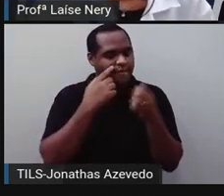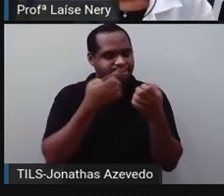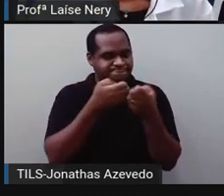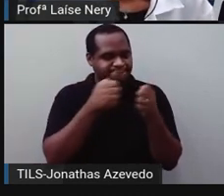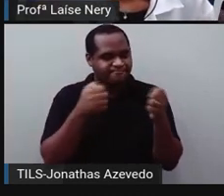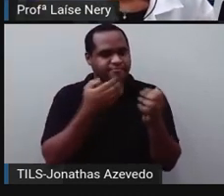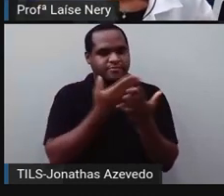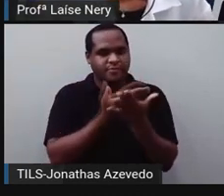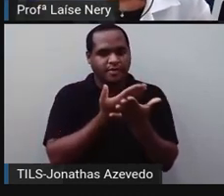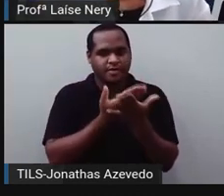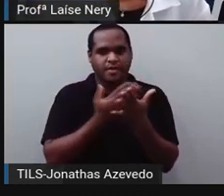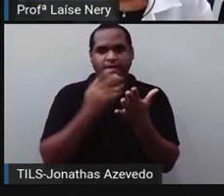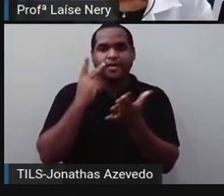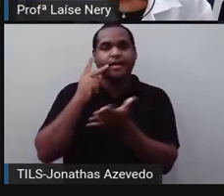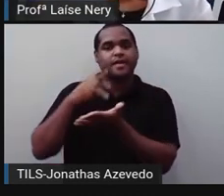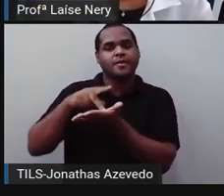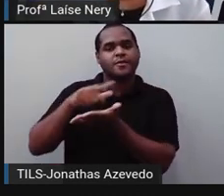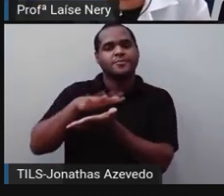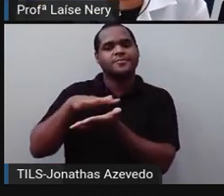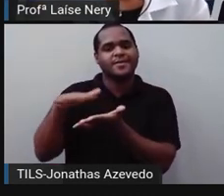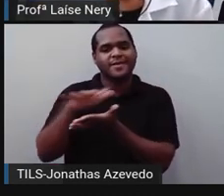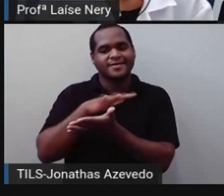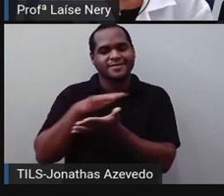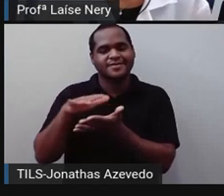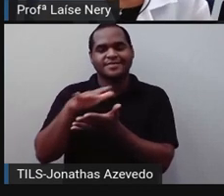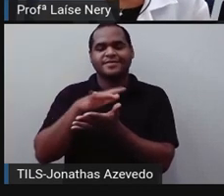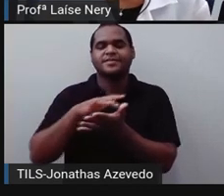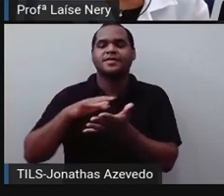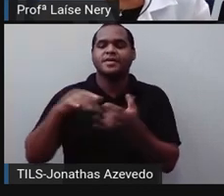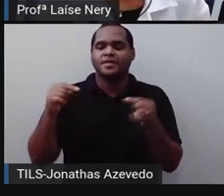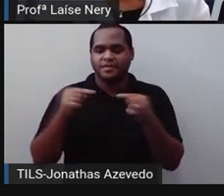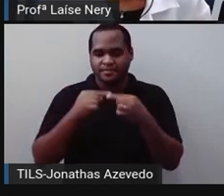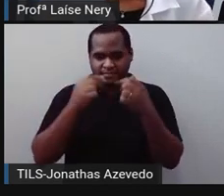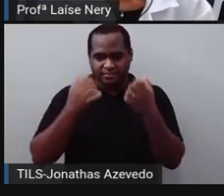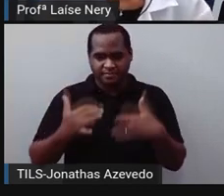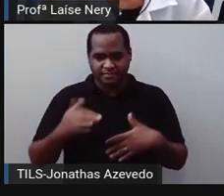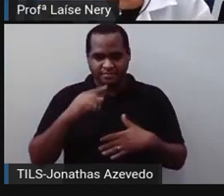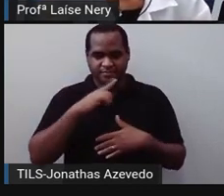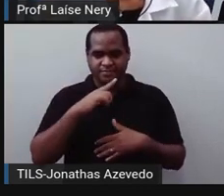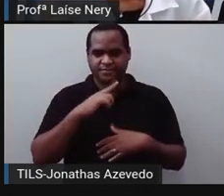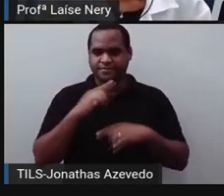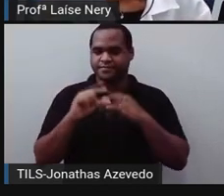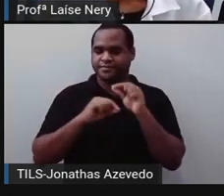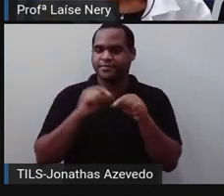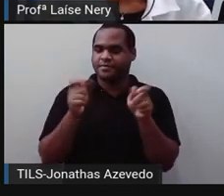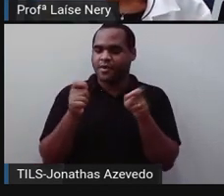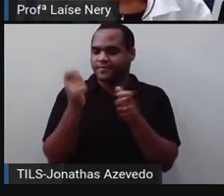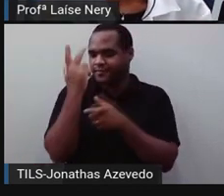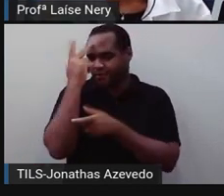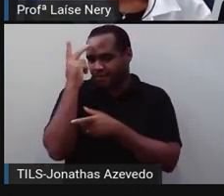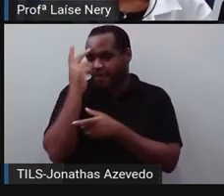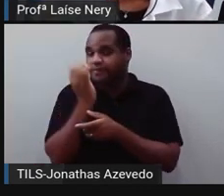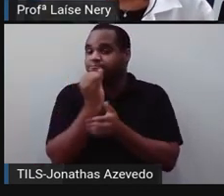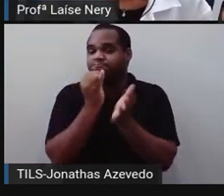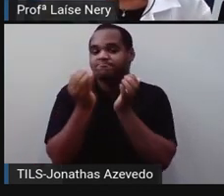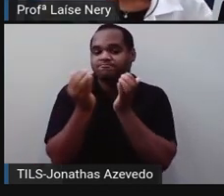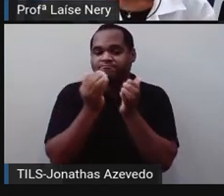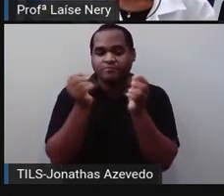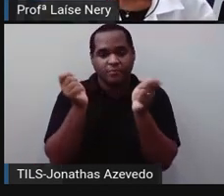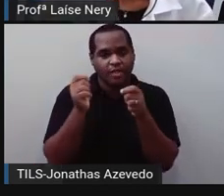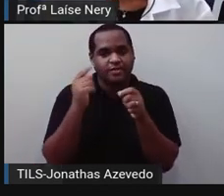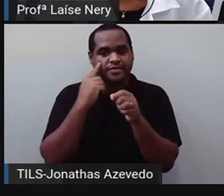As figuras geométricas espaciais mais comuns podem ser comparadas aos